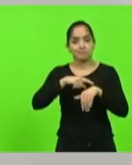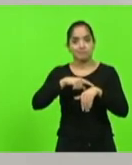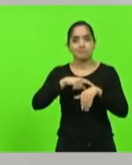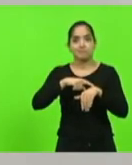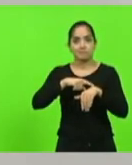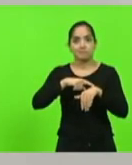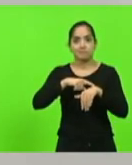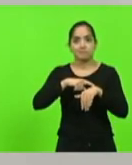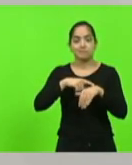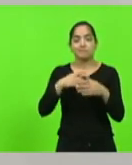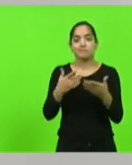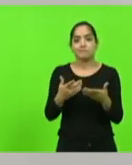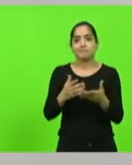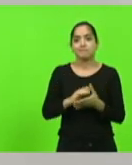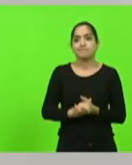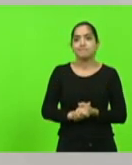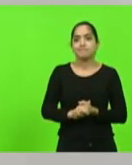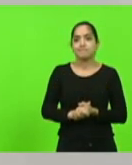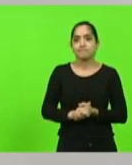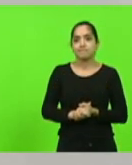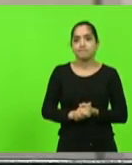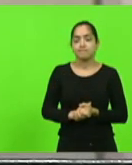na lanterninha. Muito obrigado, presidente.